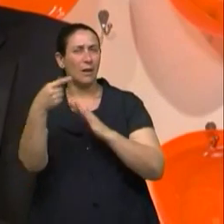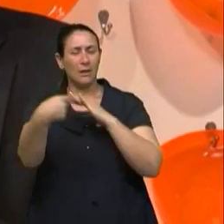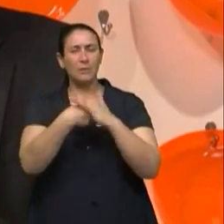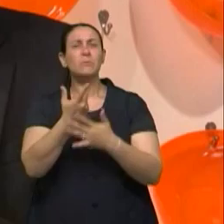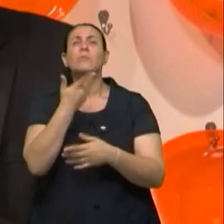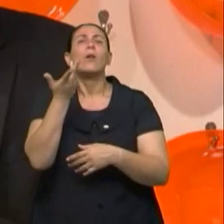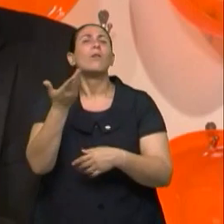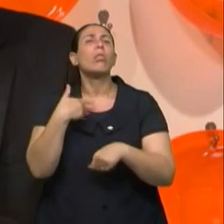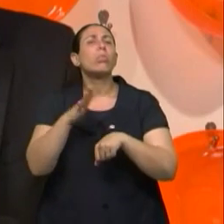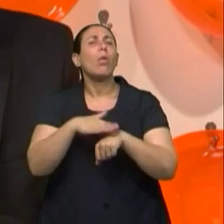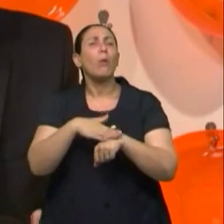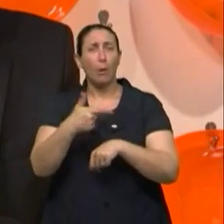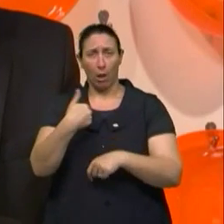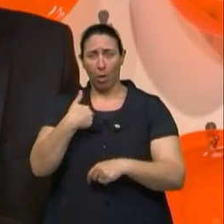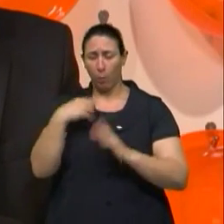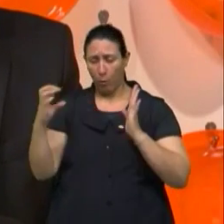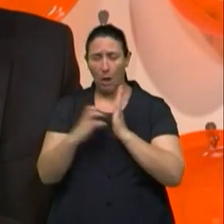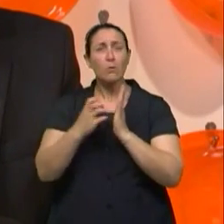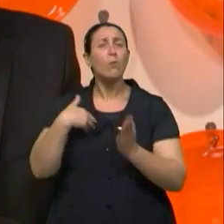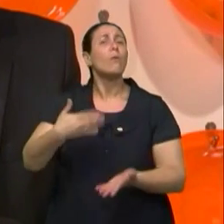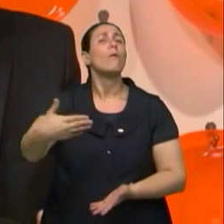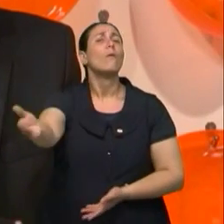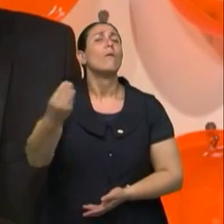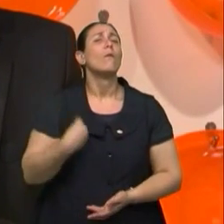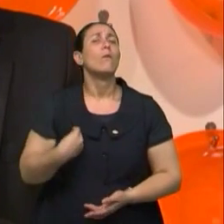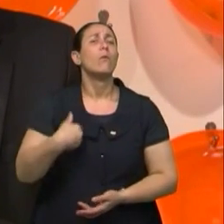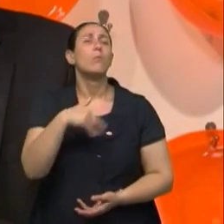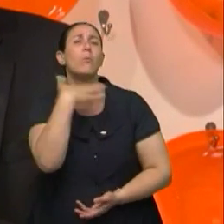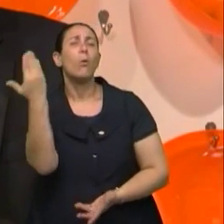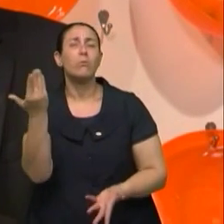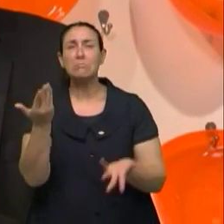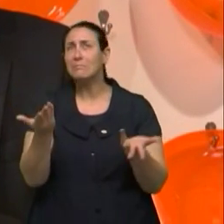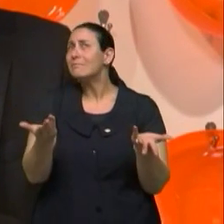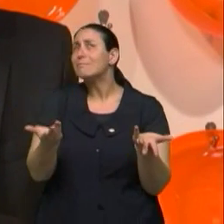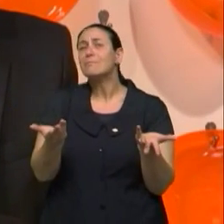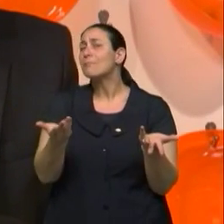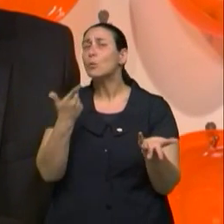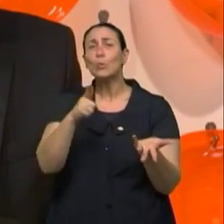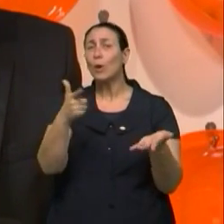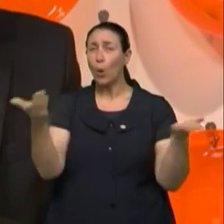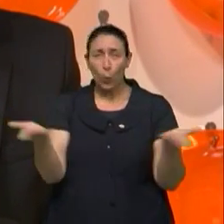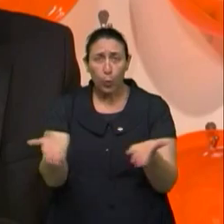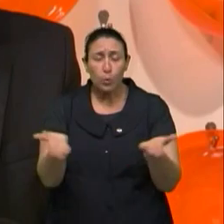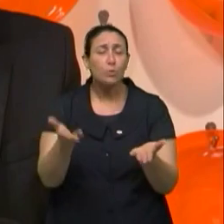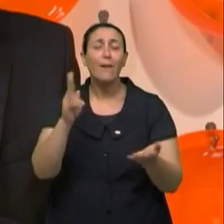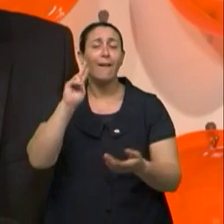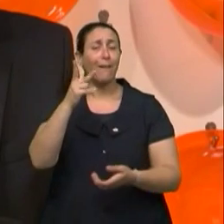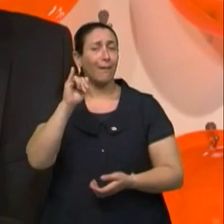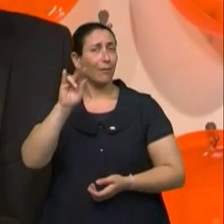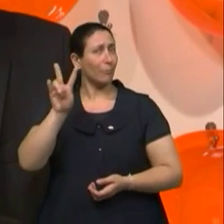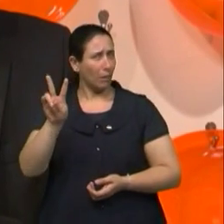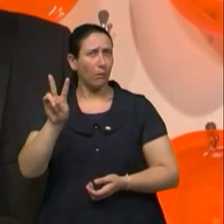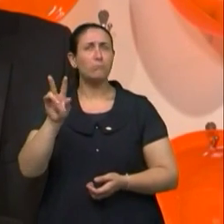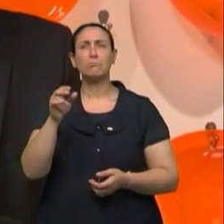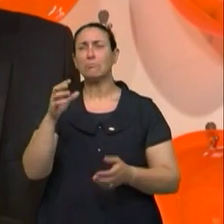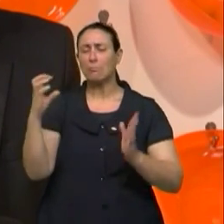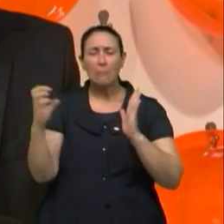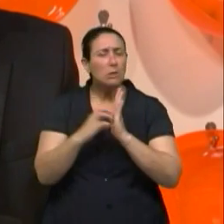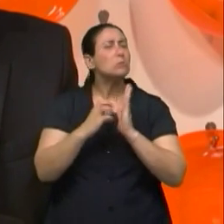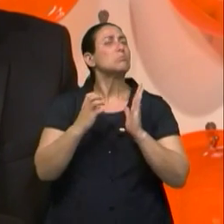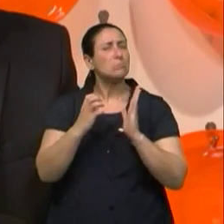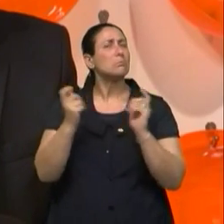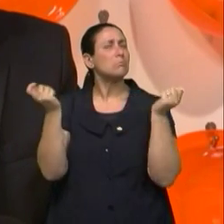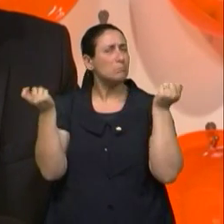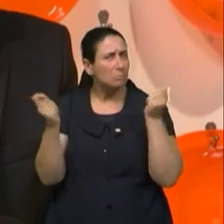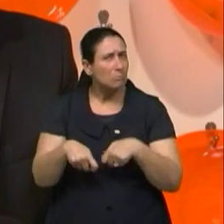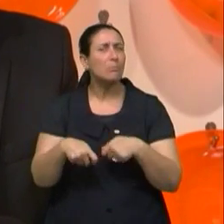Quanto tempo eu tenho de vida? Exatamente. Não tem isso, né? Hoje, o HIV, a AIDS, é